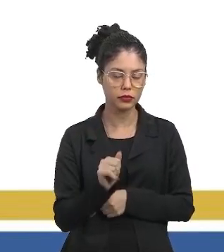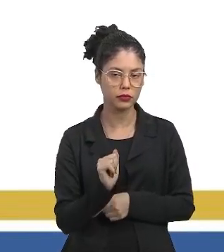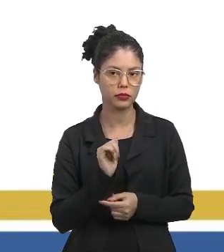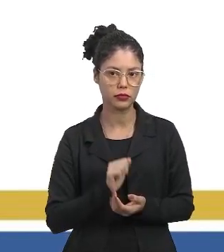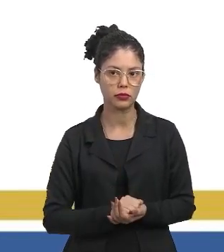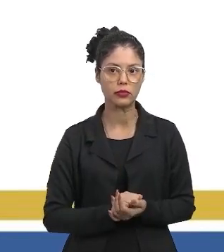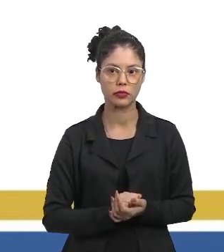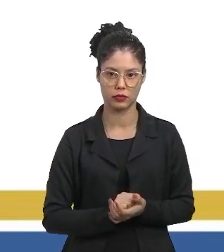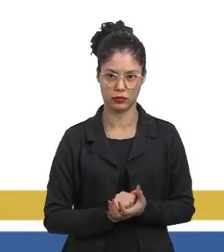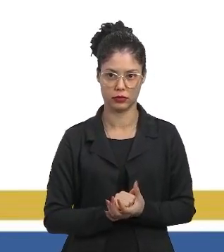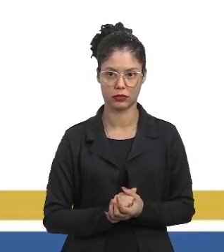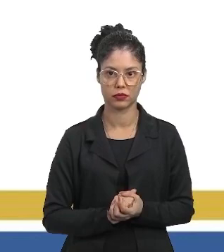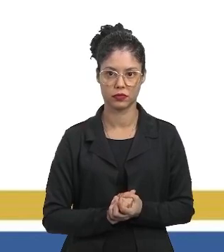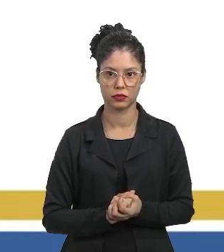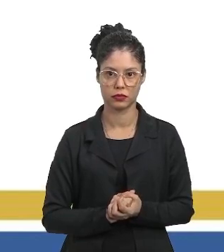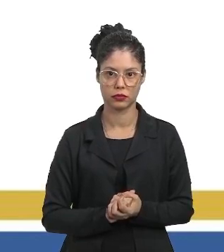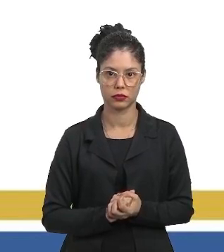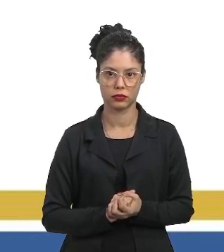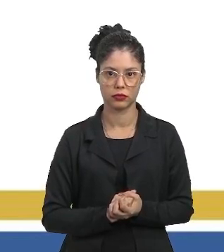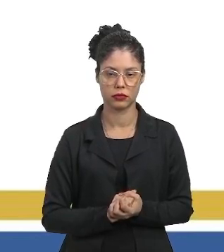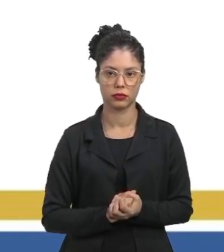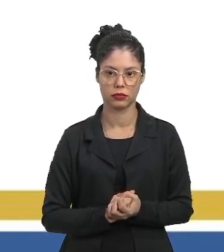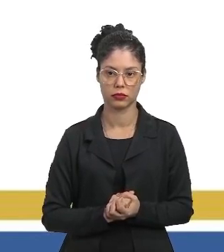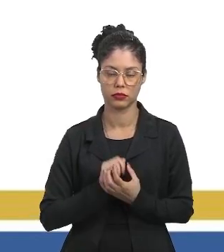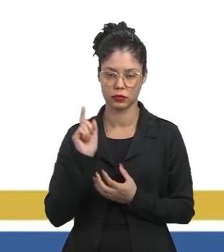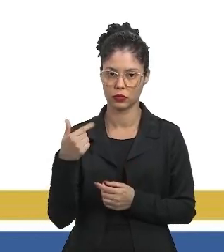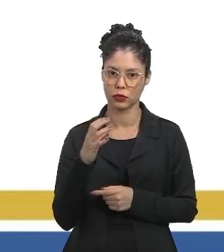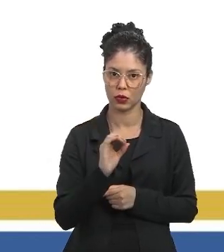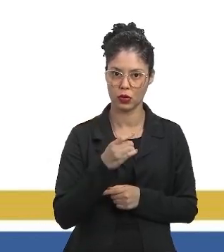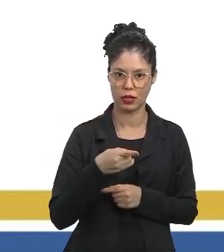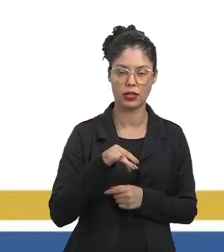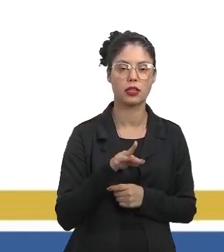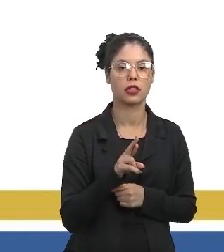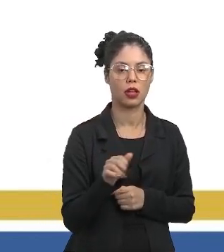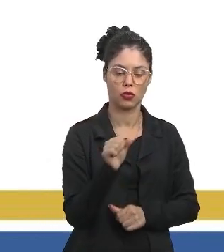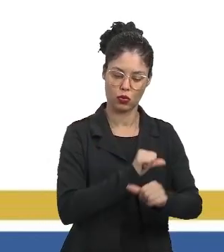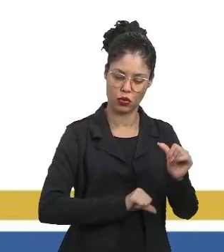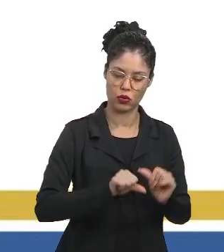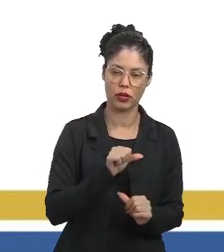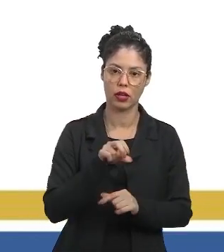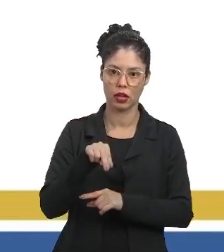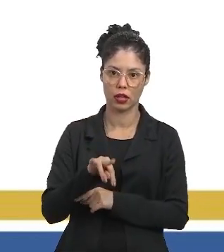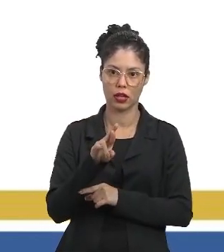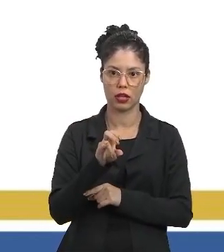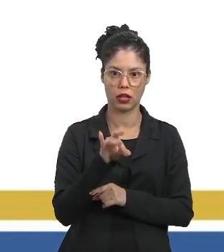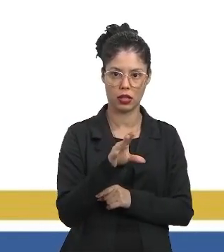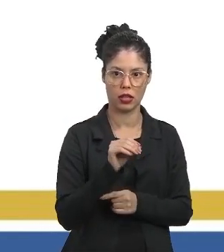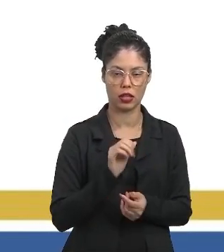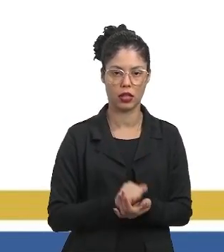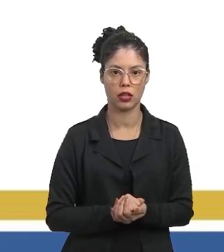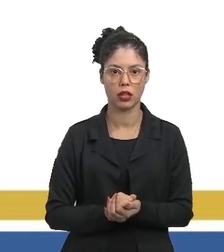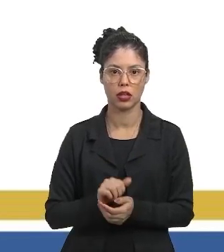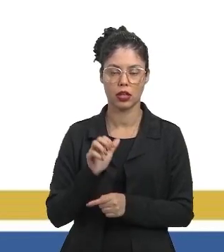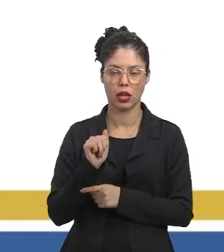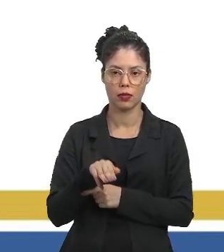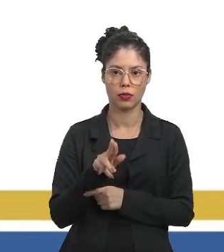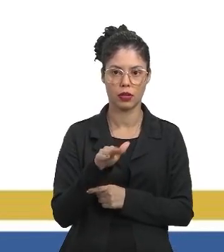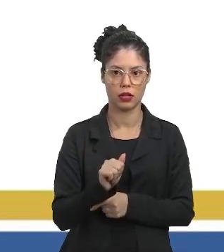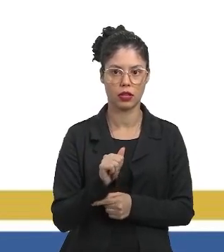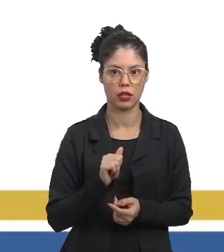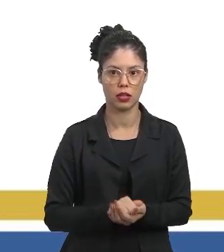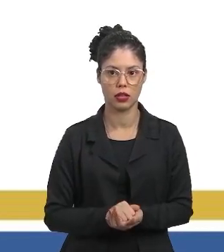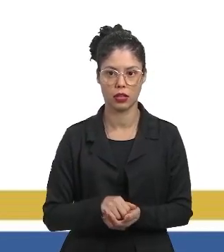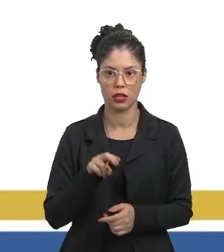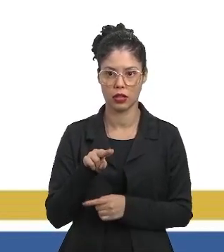Ok? Os outros aqui estão oxidando. Quem está se transformando em nitrito, em nitrato, em amônia e em nitrito, em